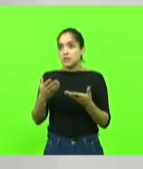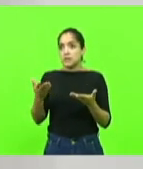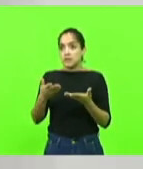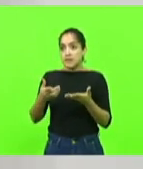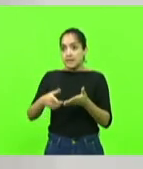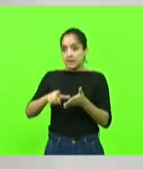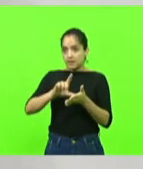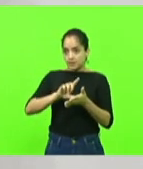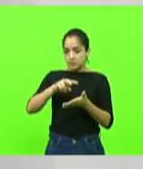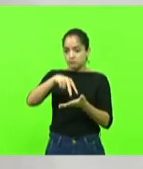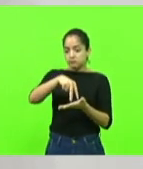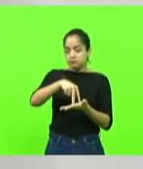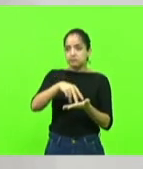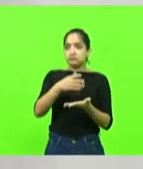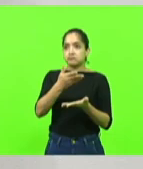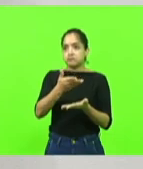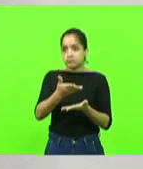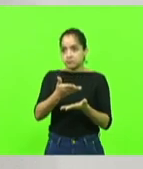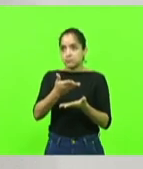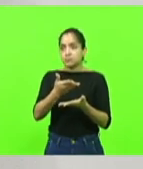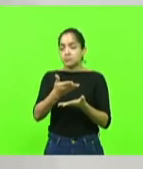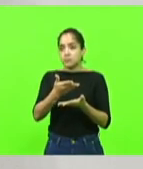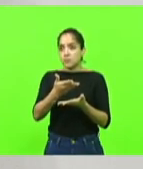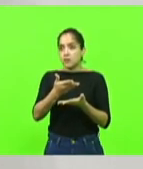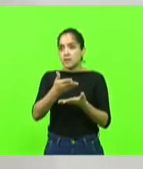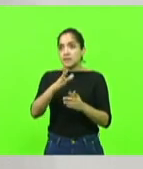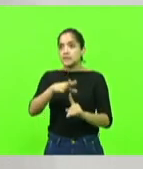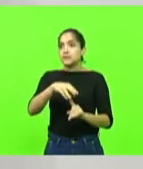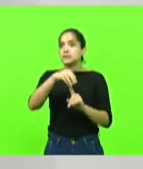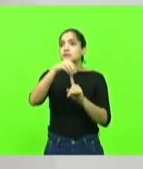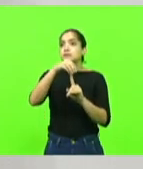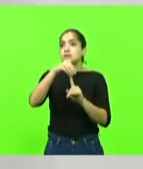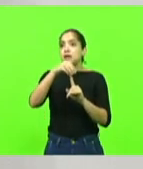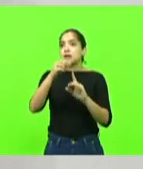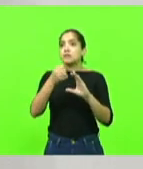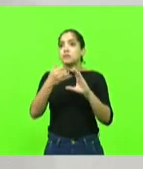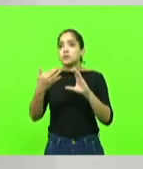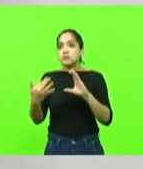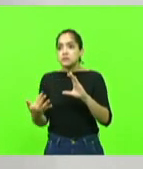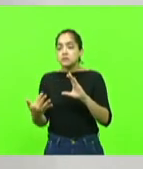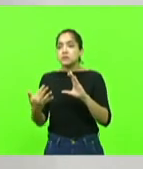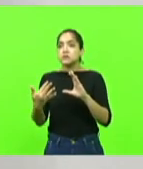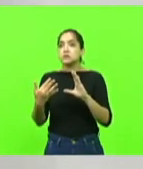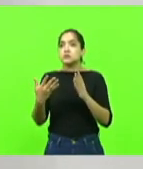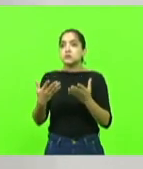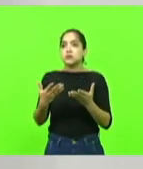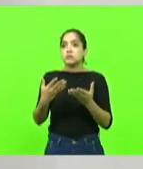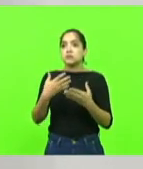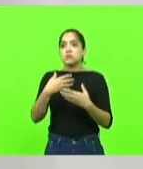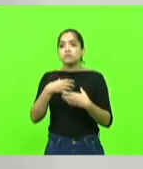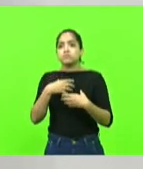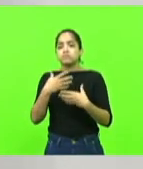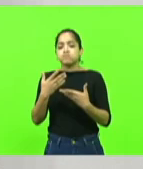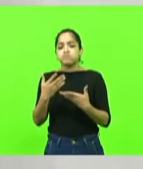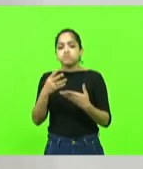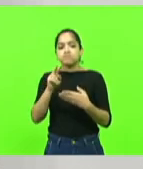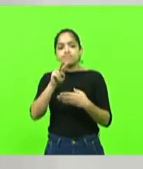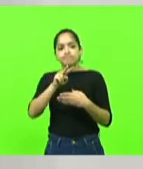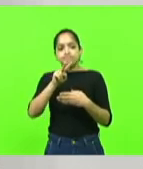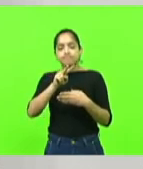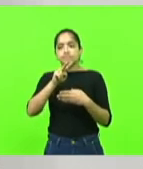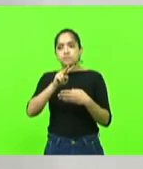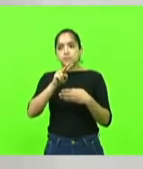anteriormente, deputado Jerry Comper, que também se destaca por essa característica de se dar tanta importância ao município.